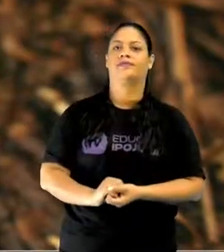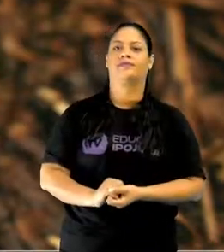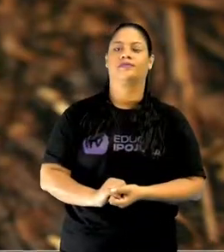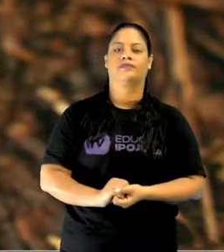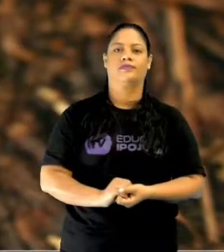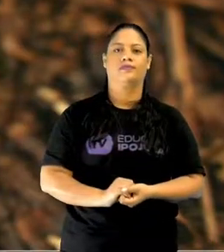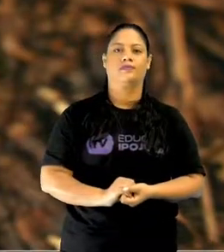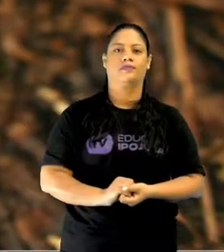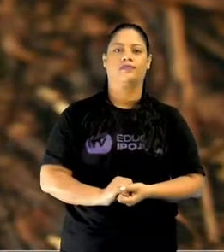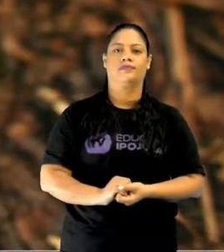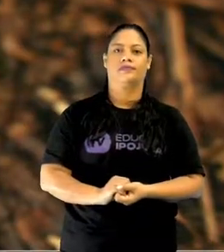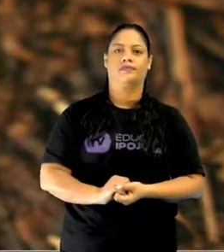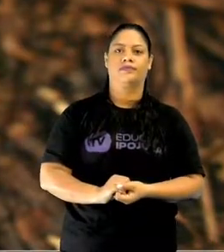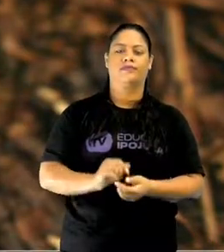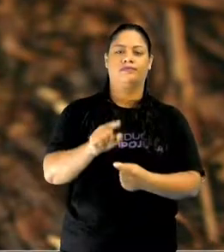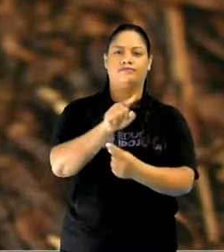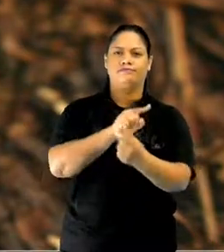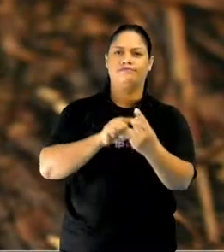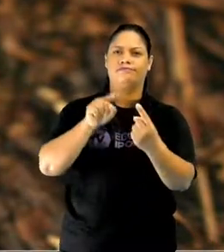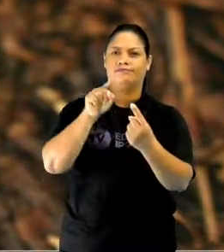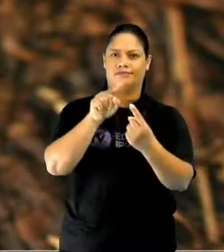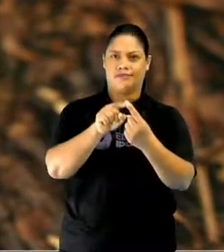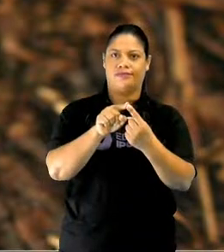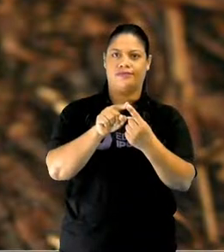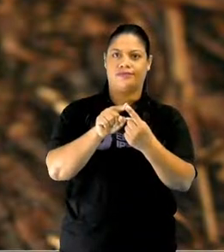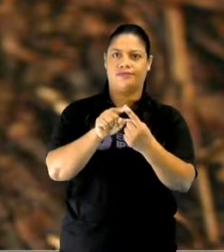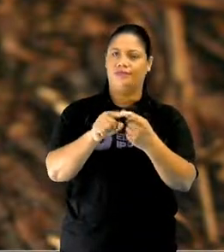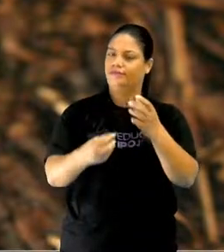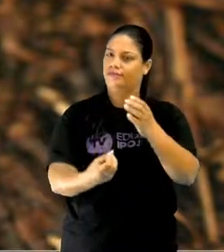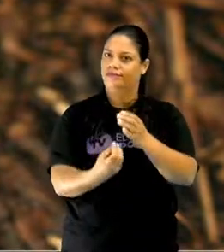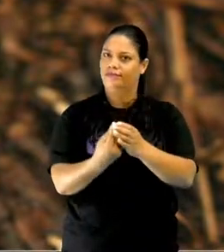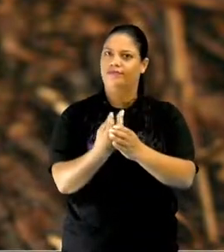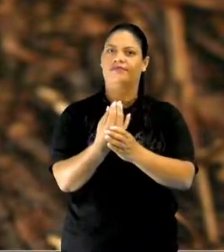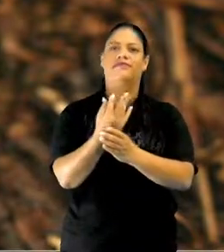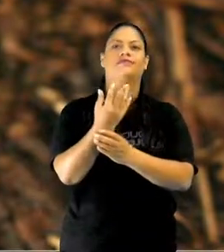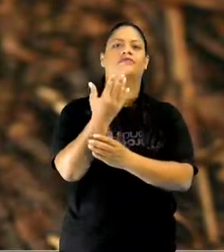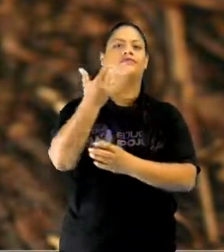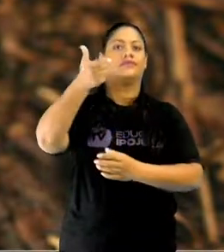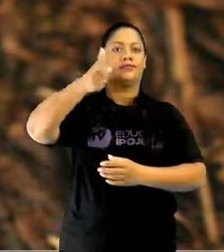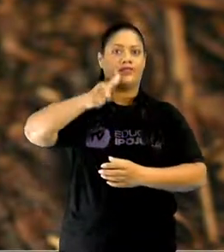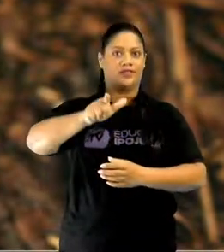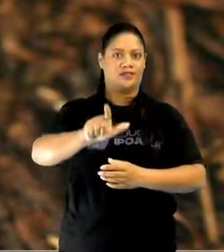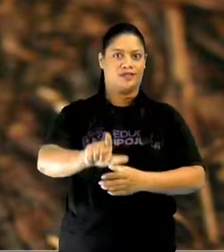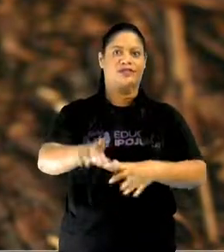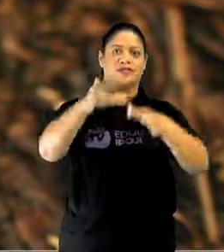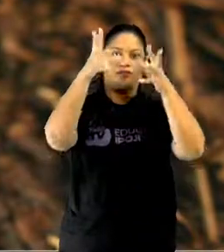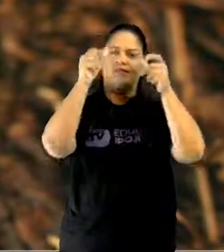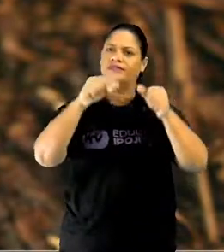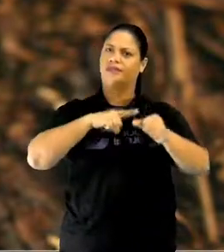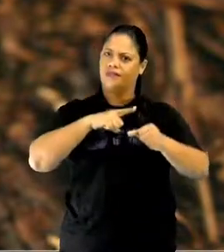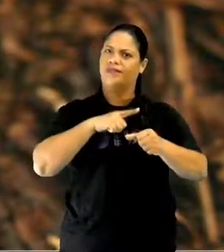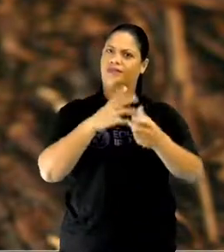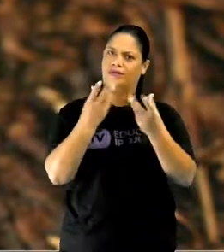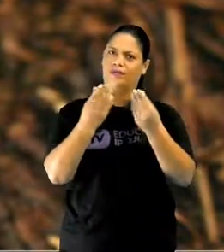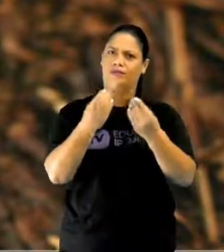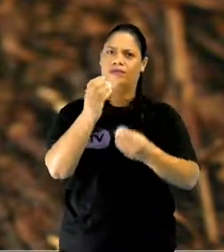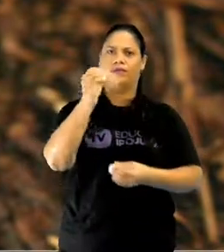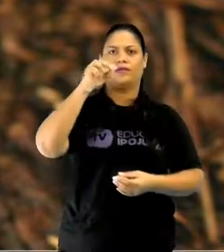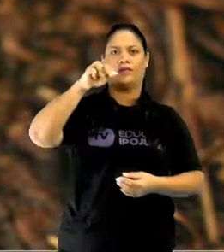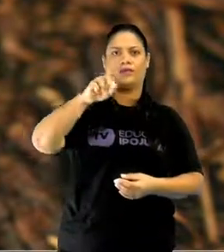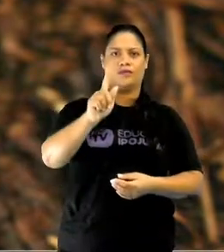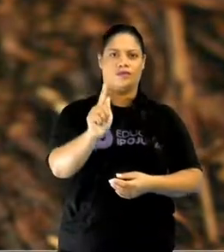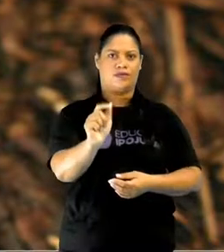Projetos de reflorestamento. Existem vários. Várias organizações não governamentais